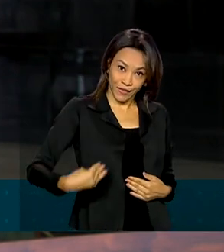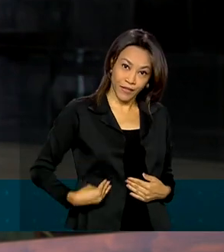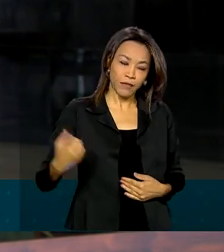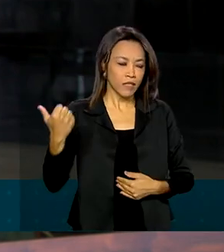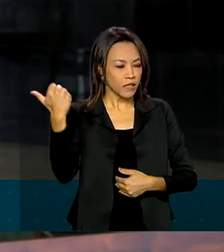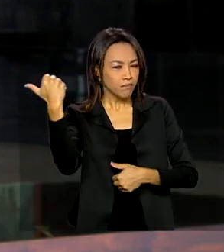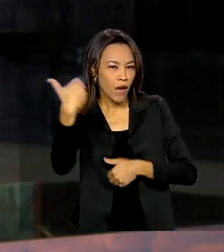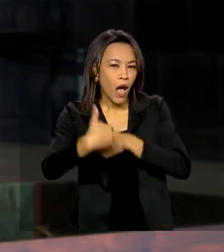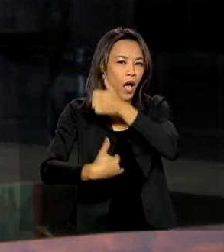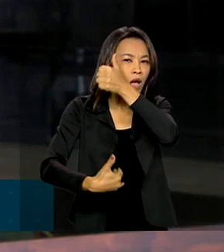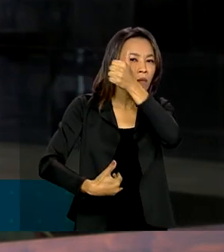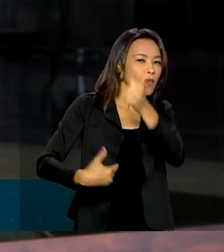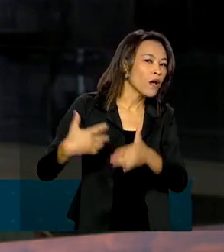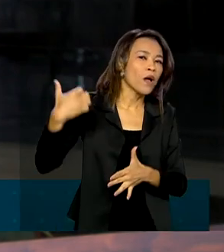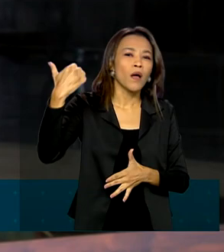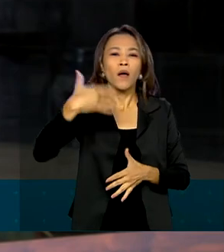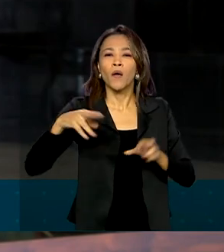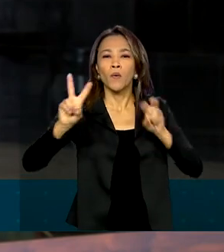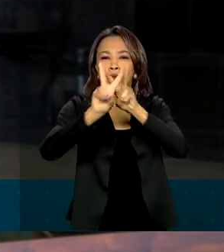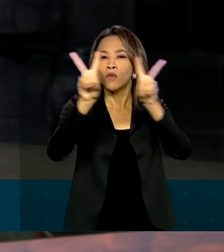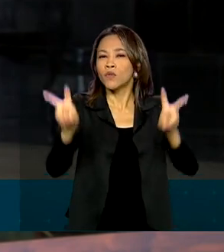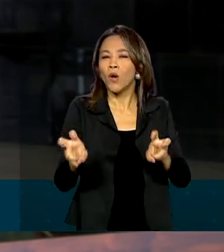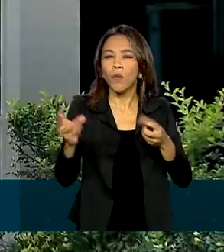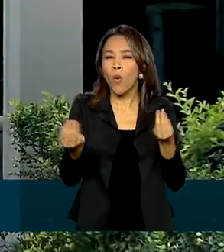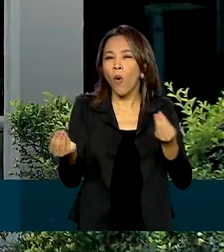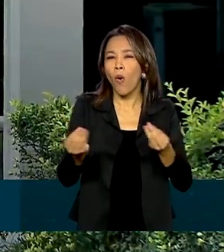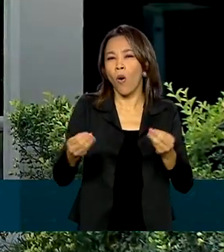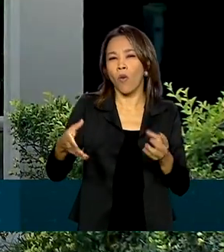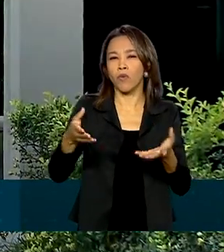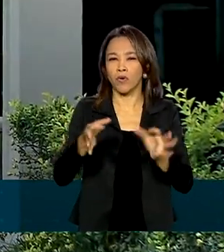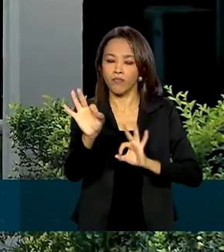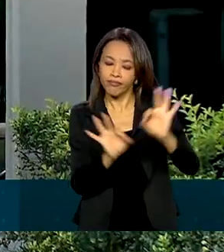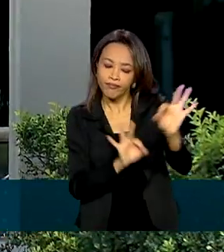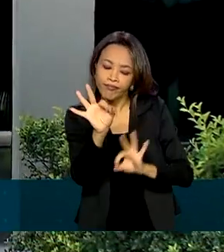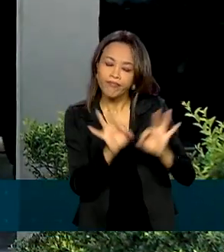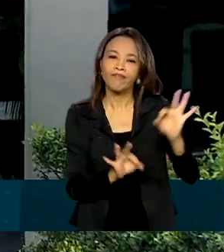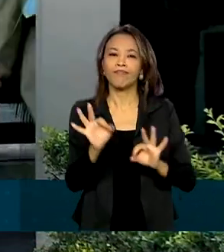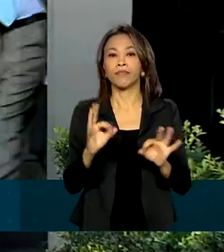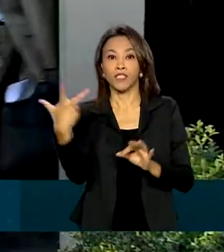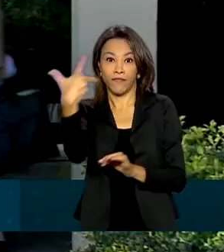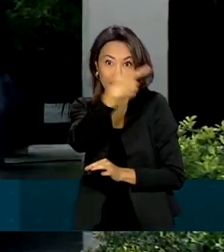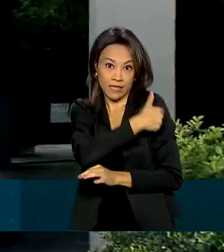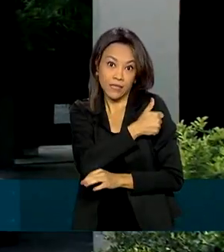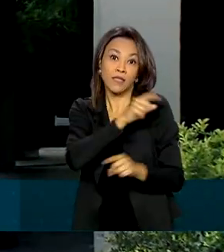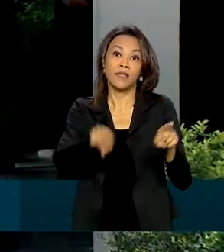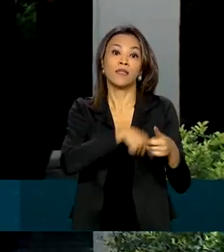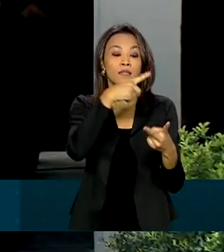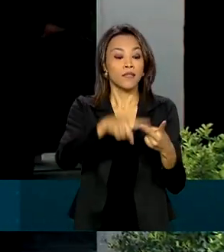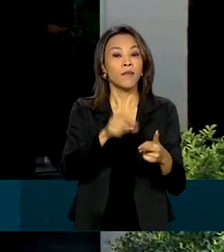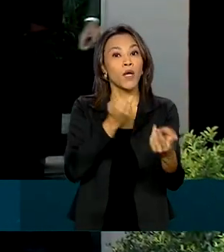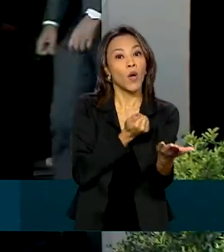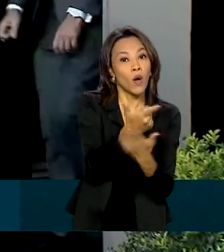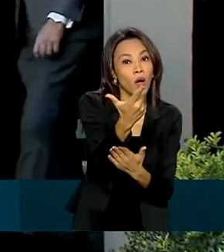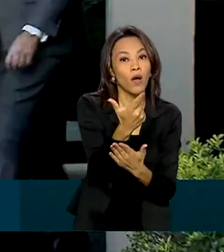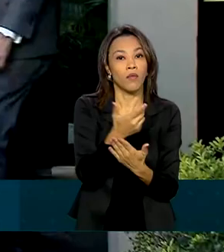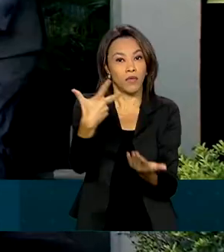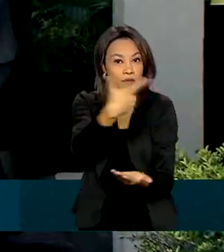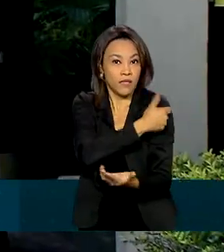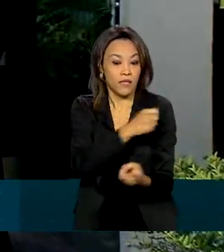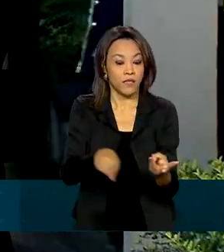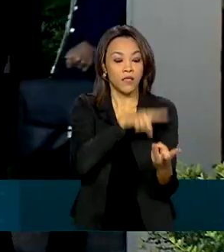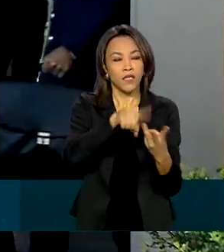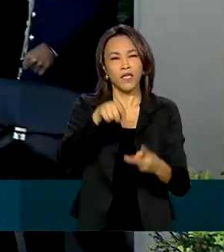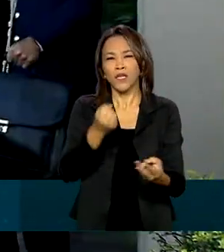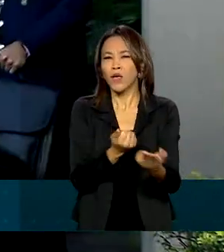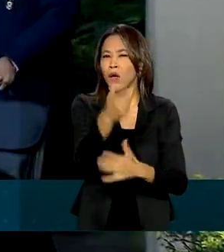presidente sobre o plano de vacinação contra a Covid-19, a compra de vacinas e também de insumos. Pazuello